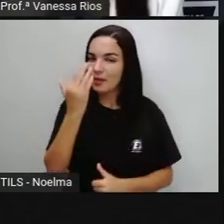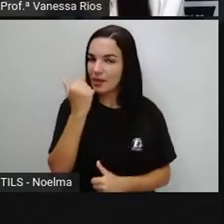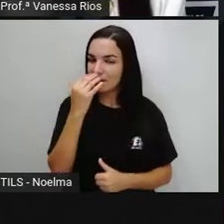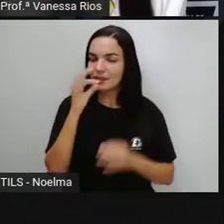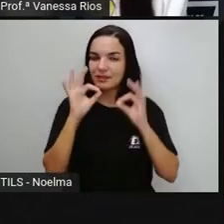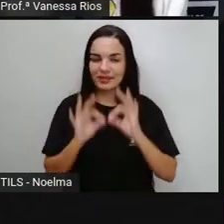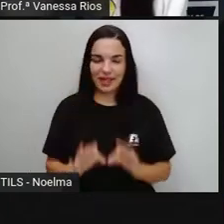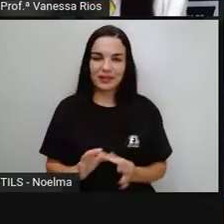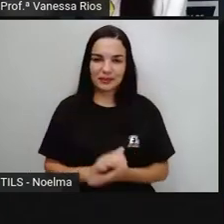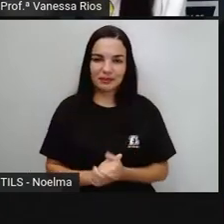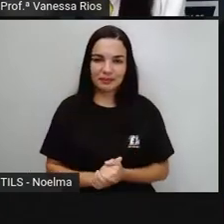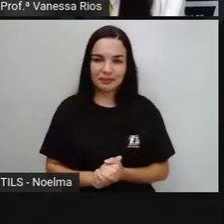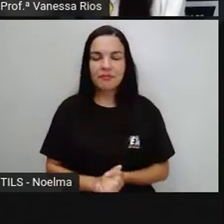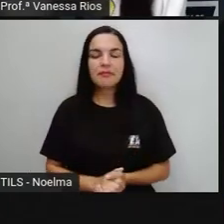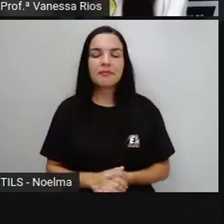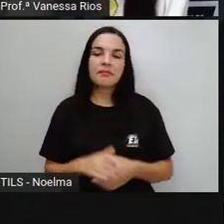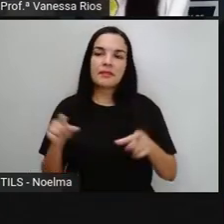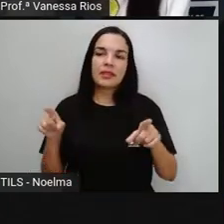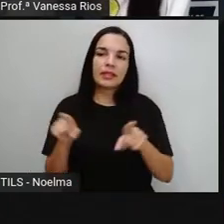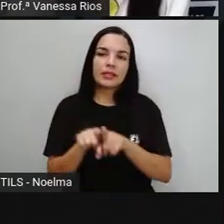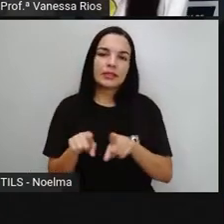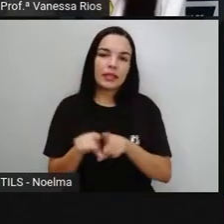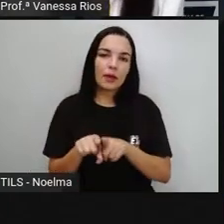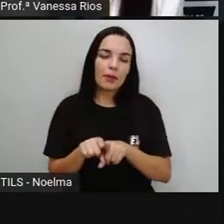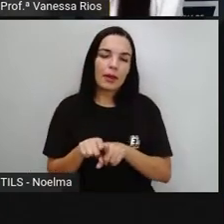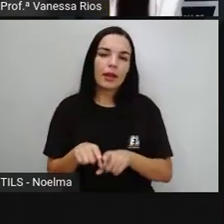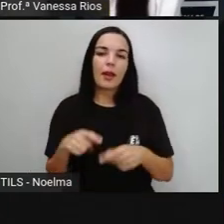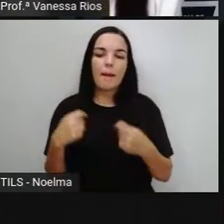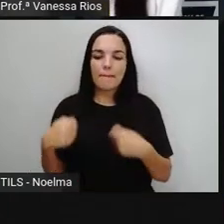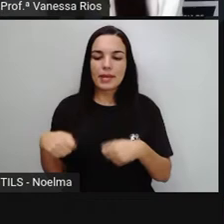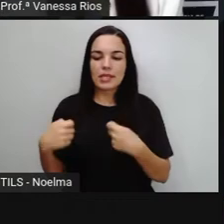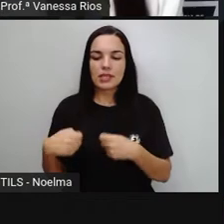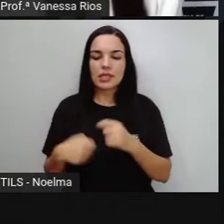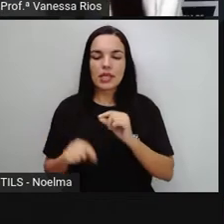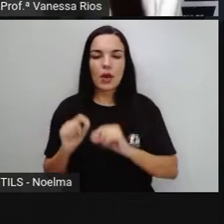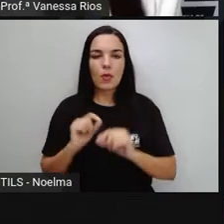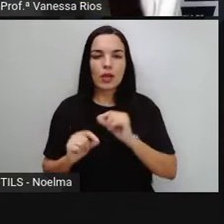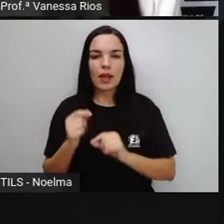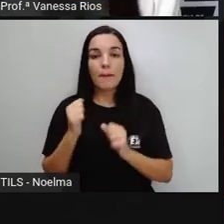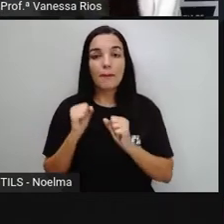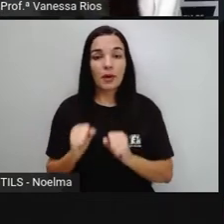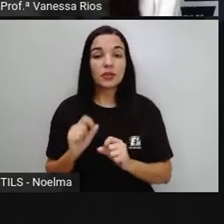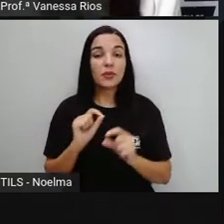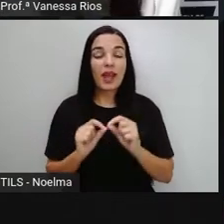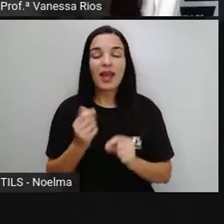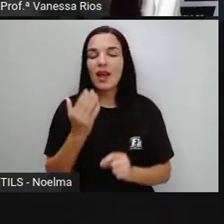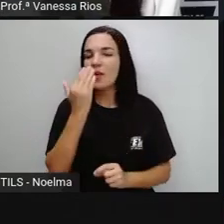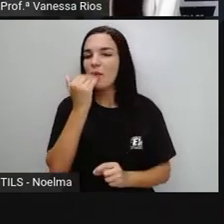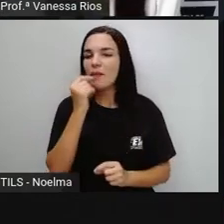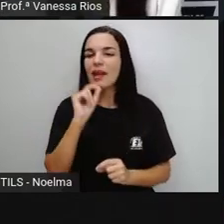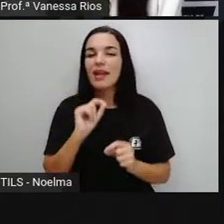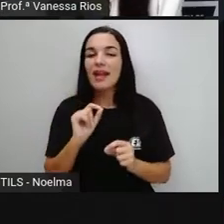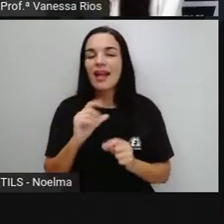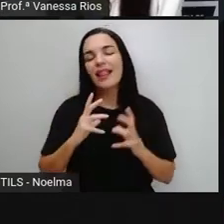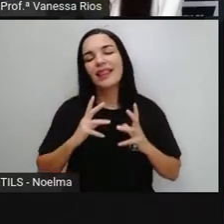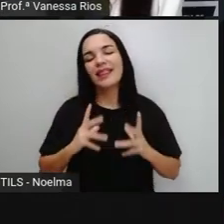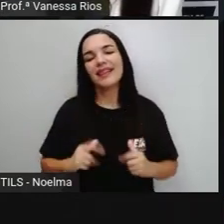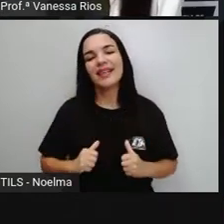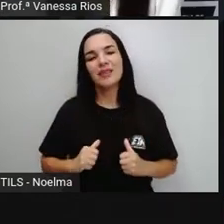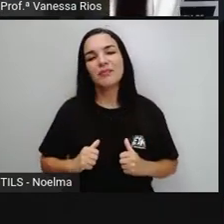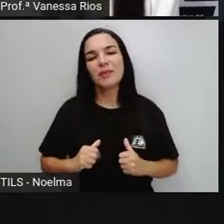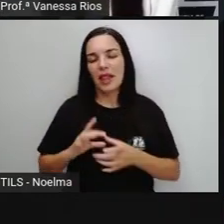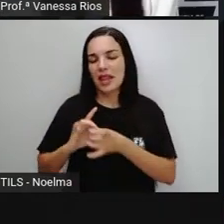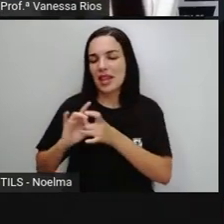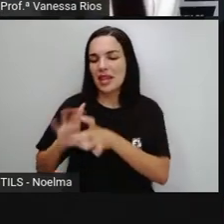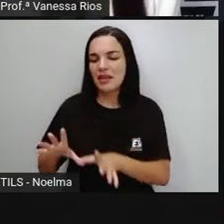de oferecer Os alimentos Que são tão necessários A gente vai poder Ingerir alimentos Limpos Livre de Micro